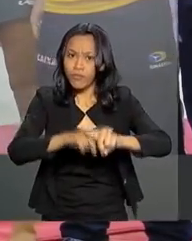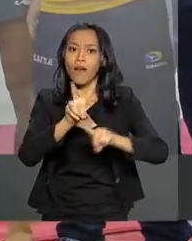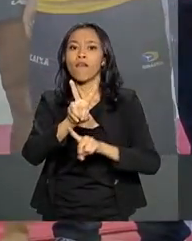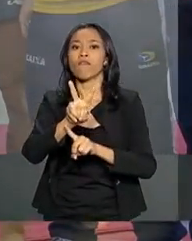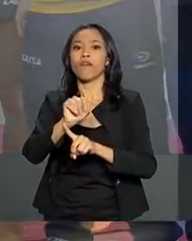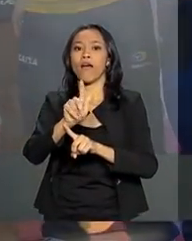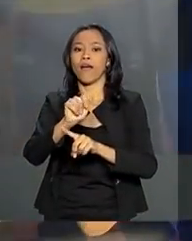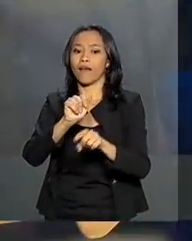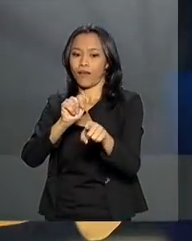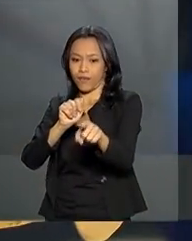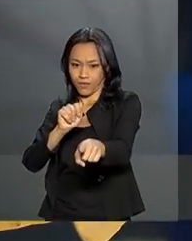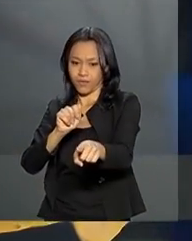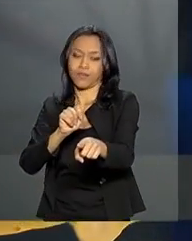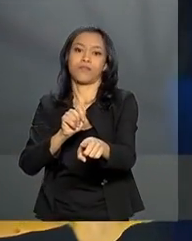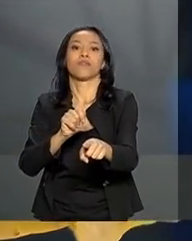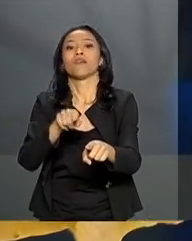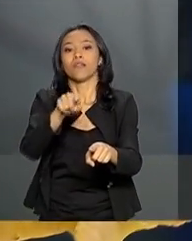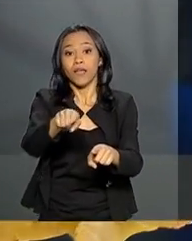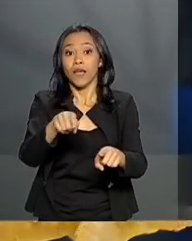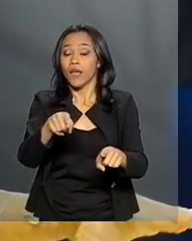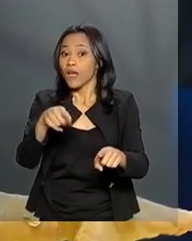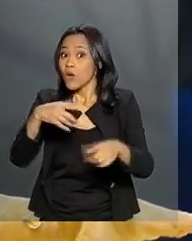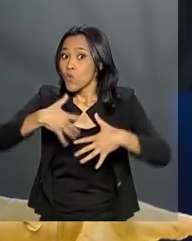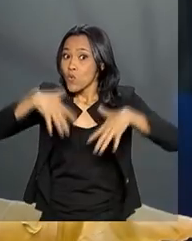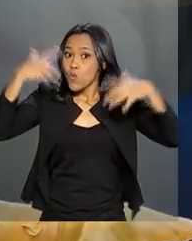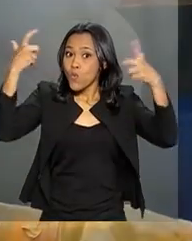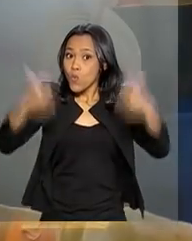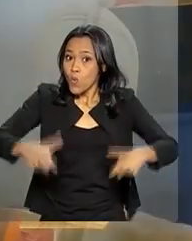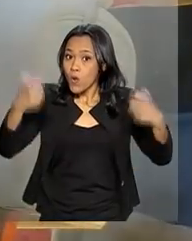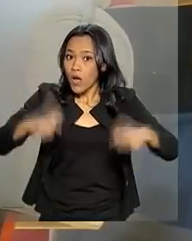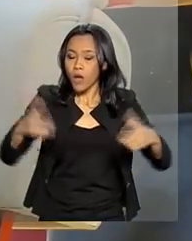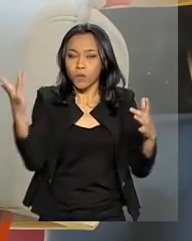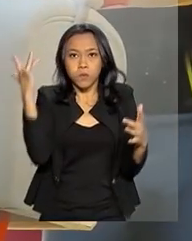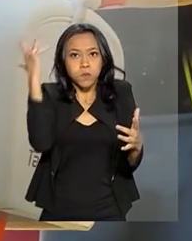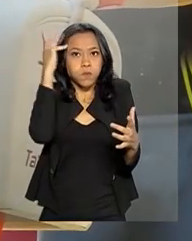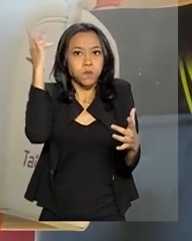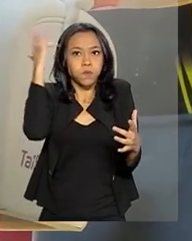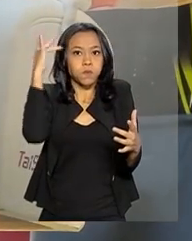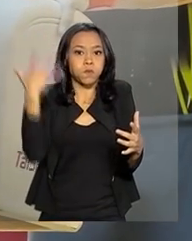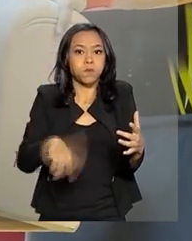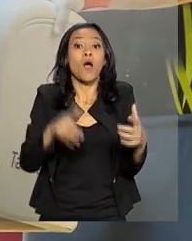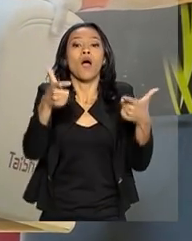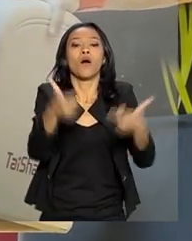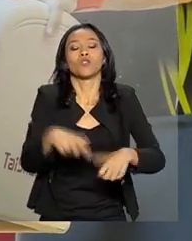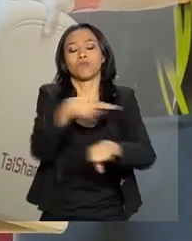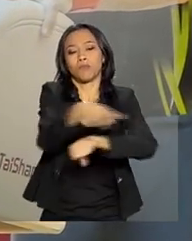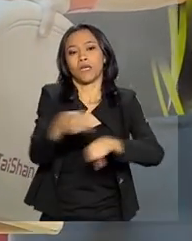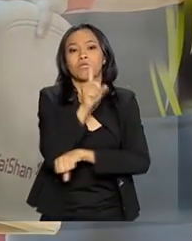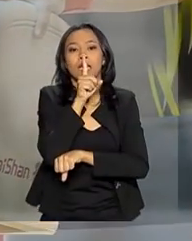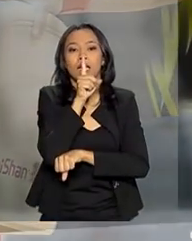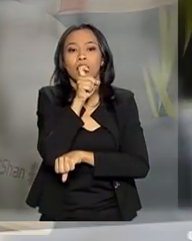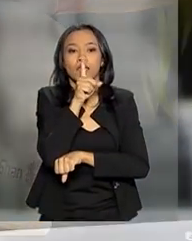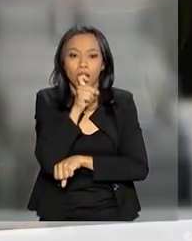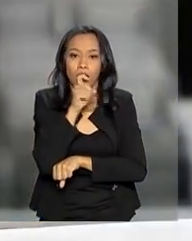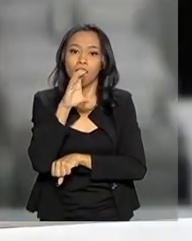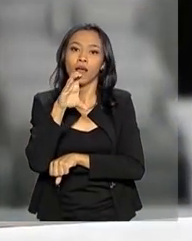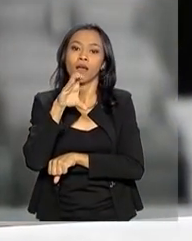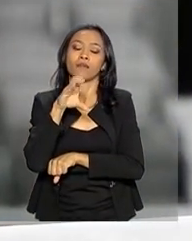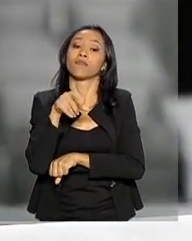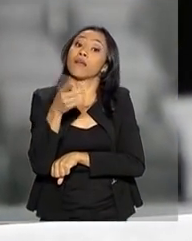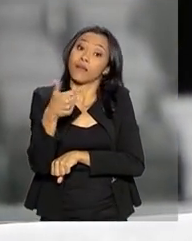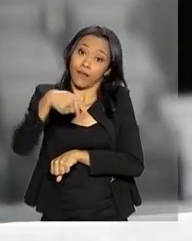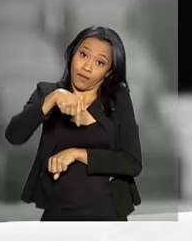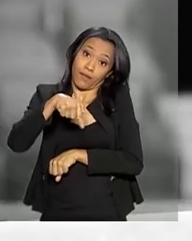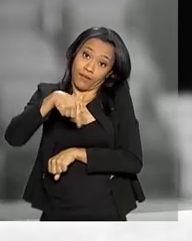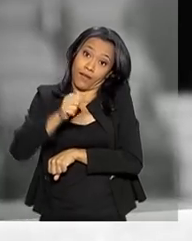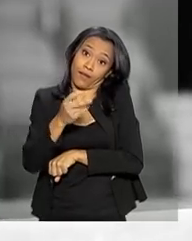diretas no Aspire Dome, o maior complexo esportivo do Catar. Agora, a meta do Brasil é garantir o direito de ir ao Mundial Pré